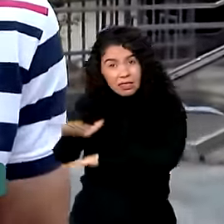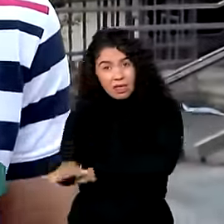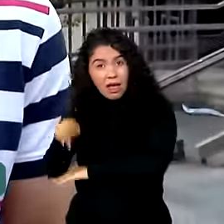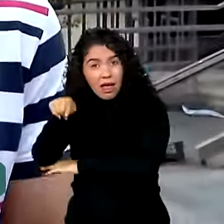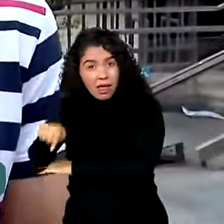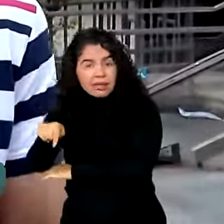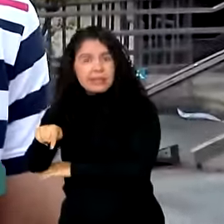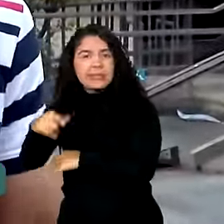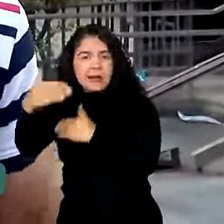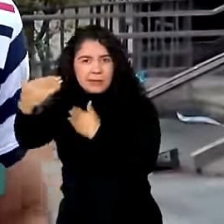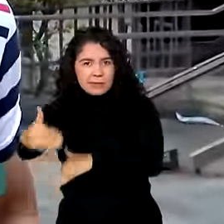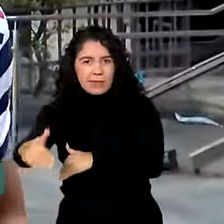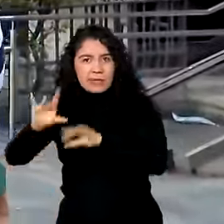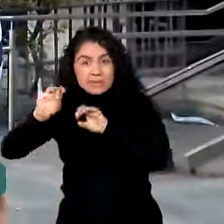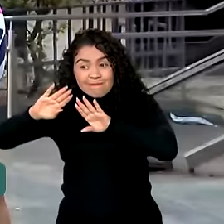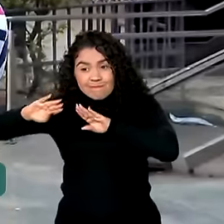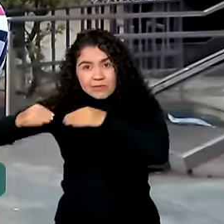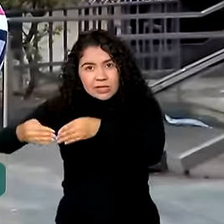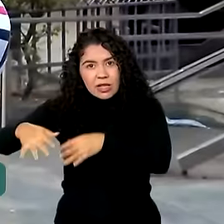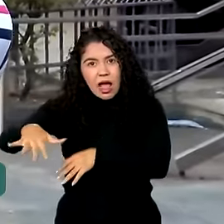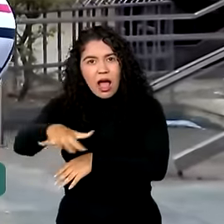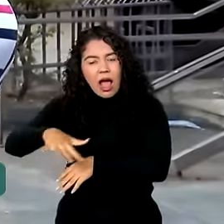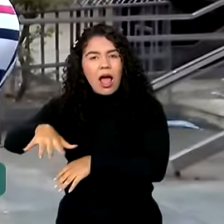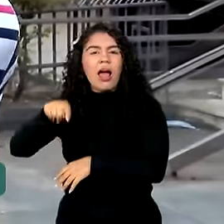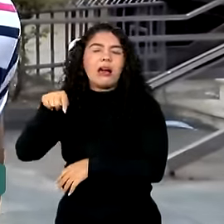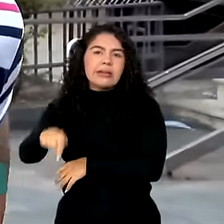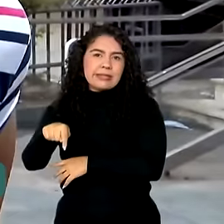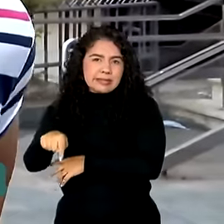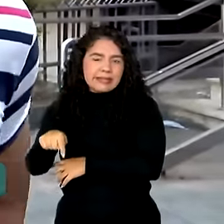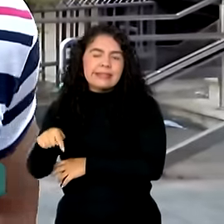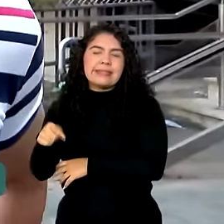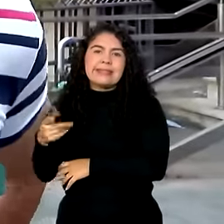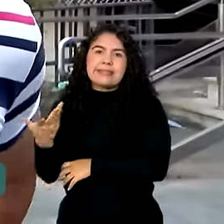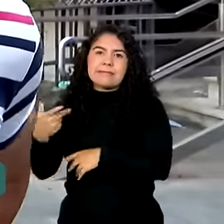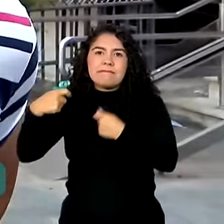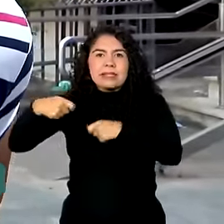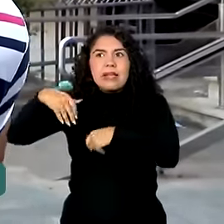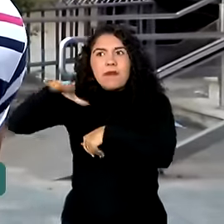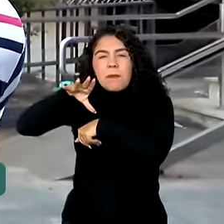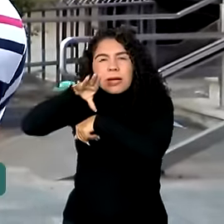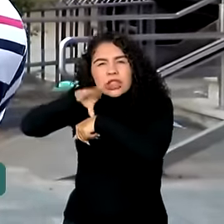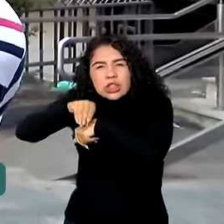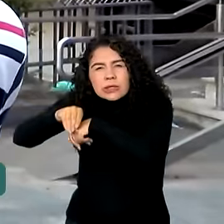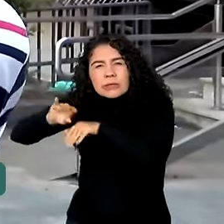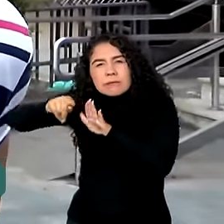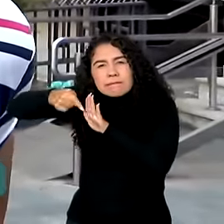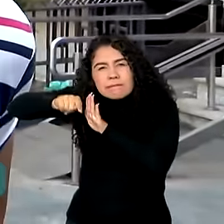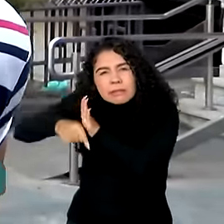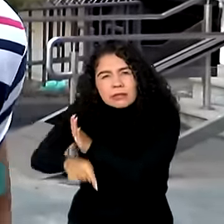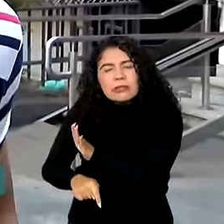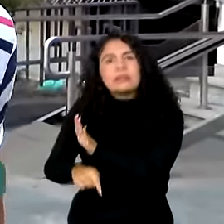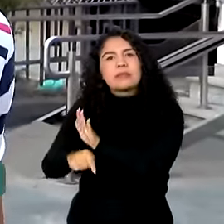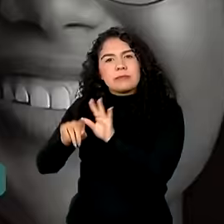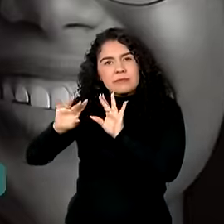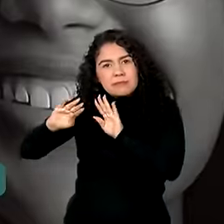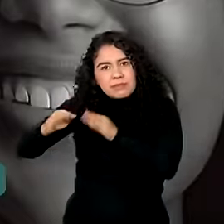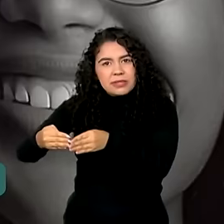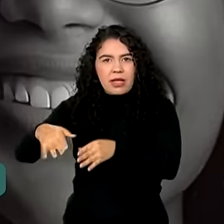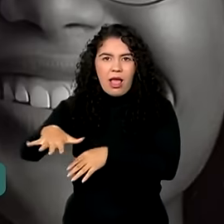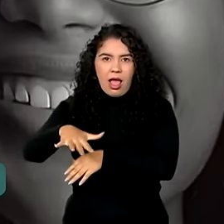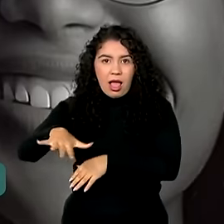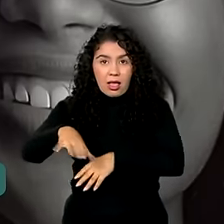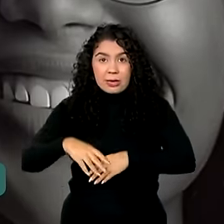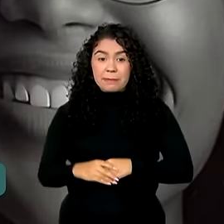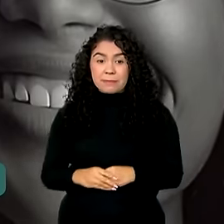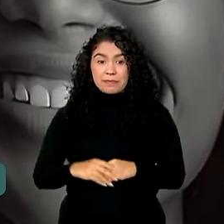da parte mais específica já foi bem, necessitava mais de conhecimento, mais específico mesmo das áreas. O